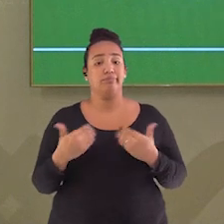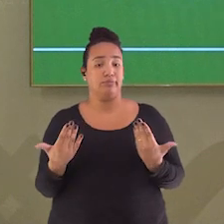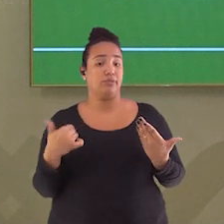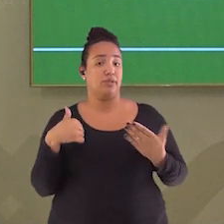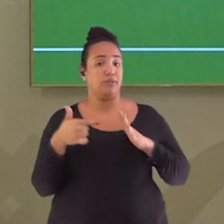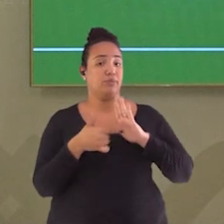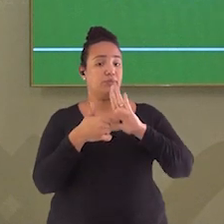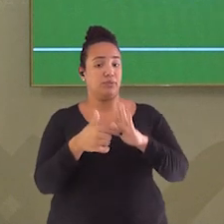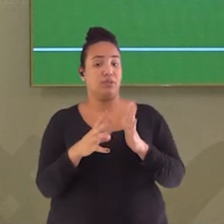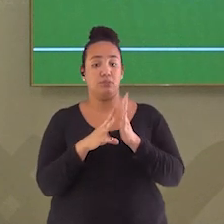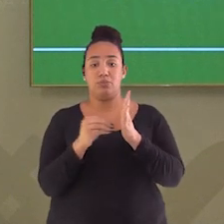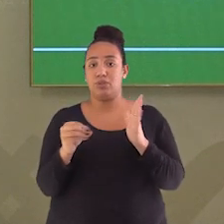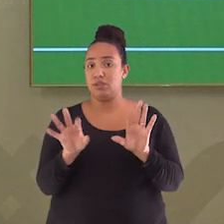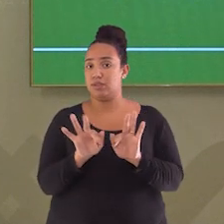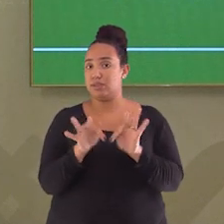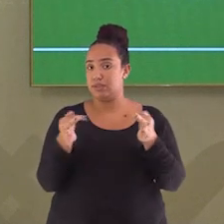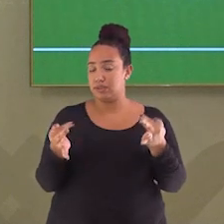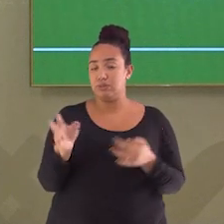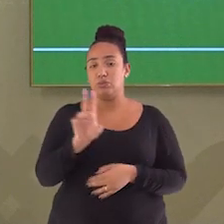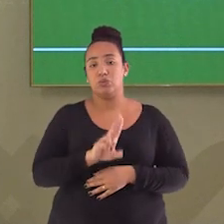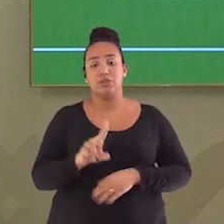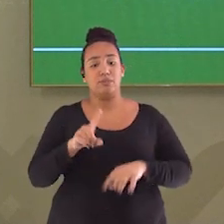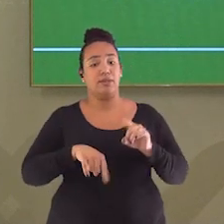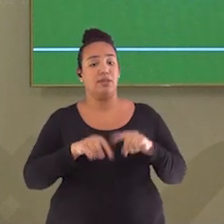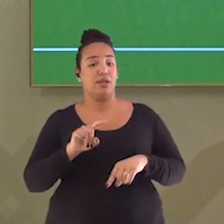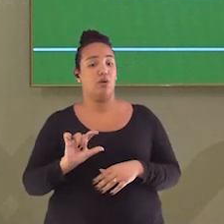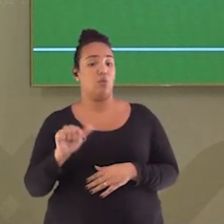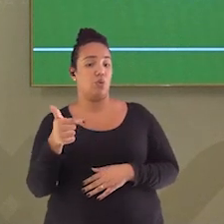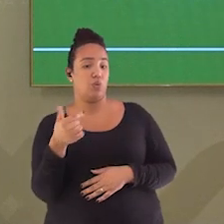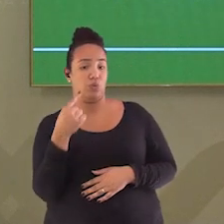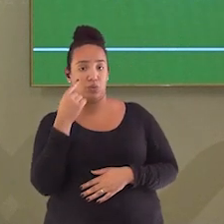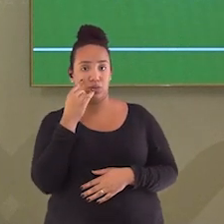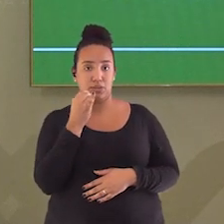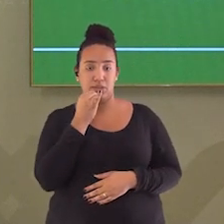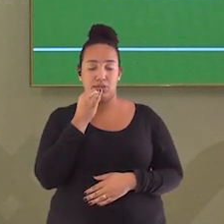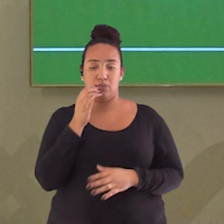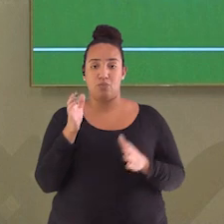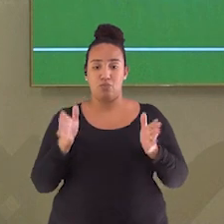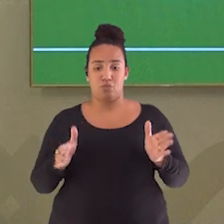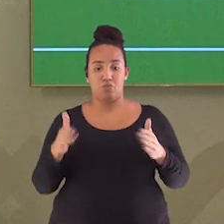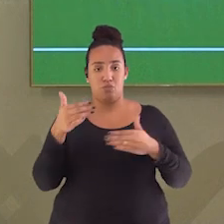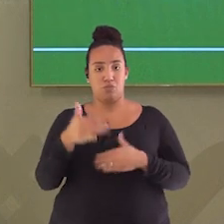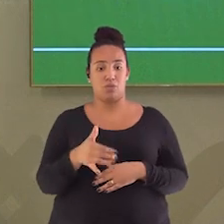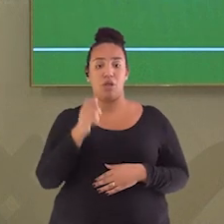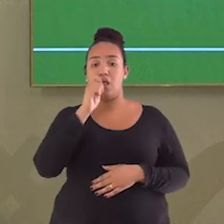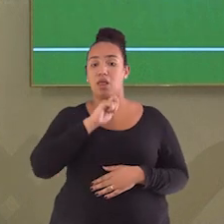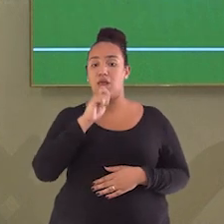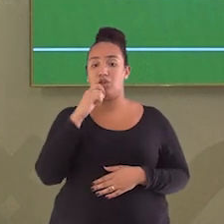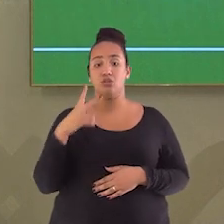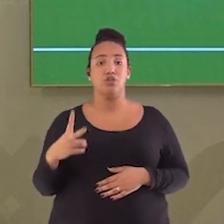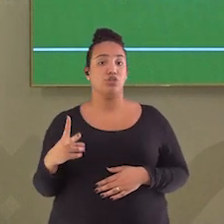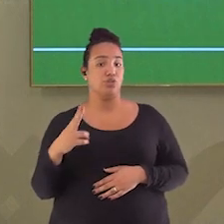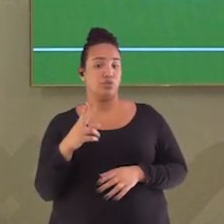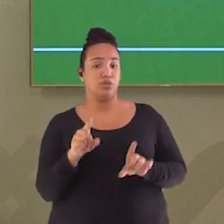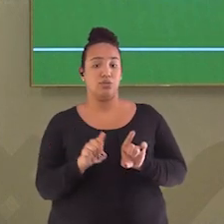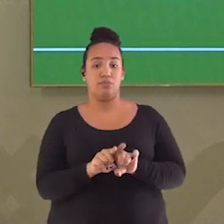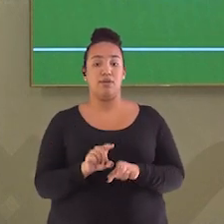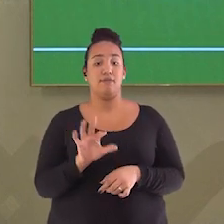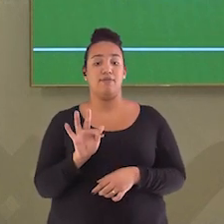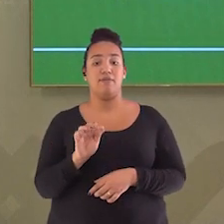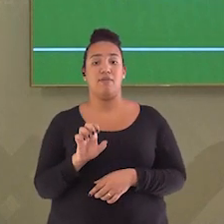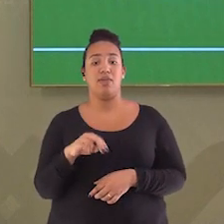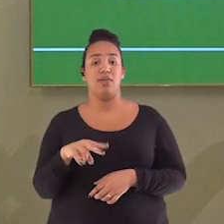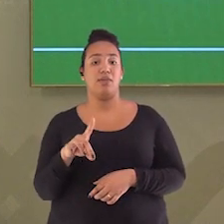simples, que faz uso de outros materiais. Temos aqui pote de sorvete, uma tesoura e uma chave de fenda. Vamos entender